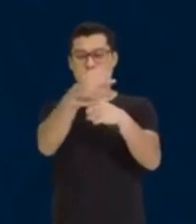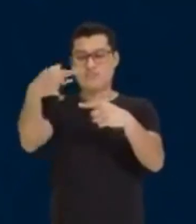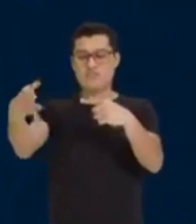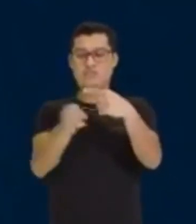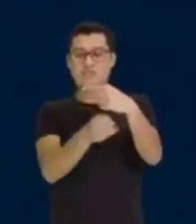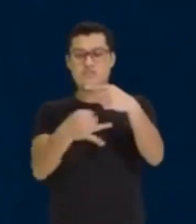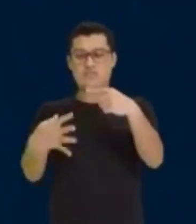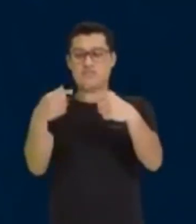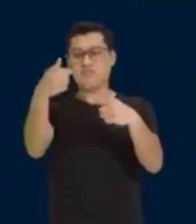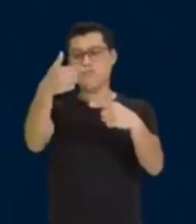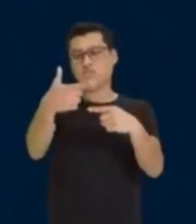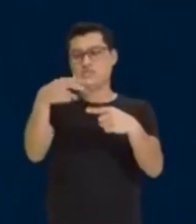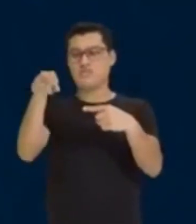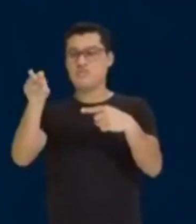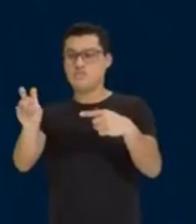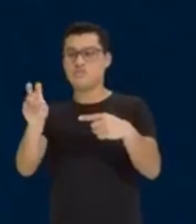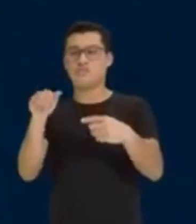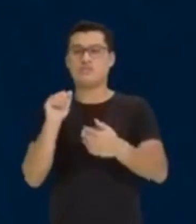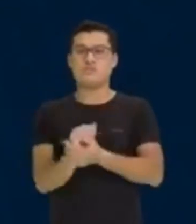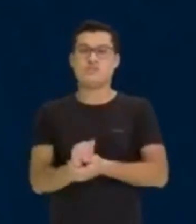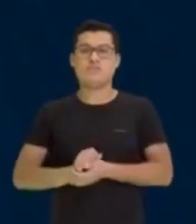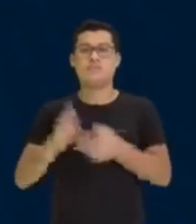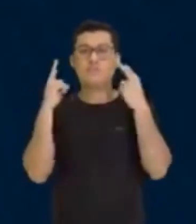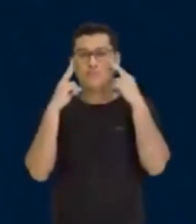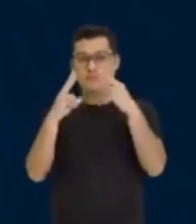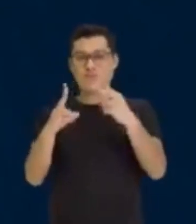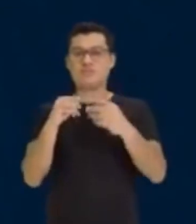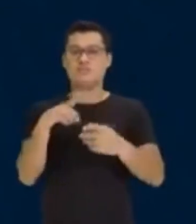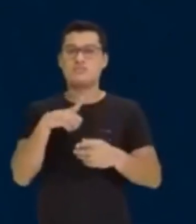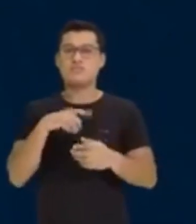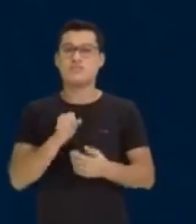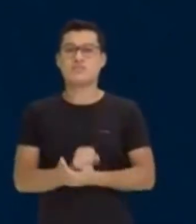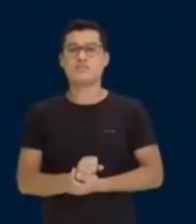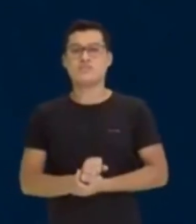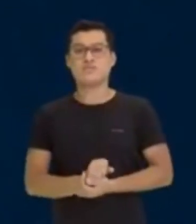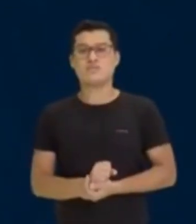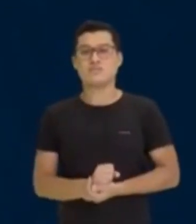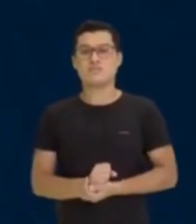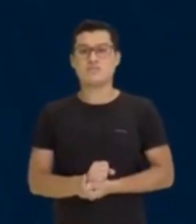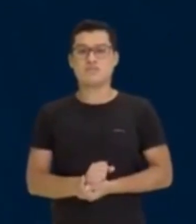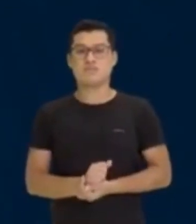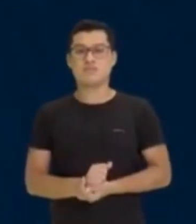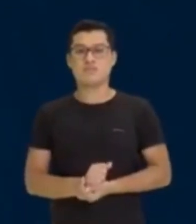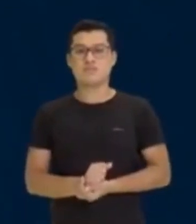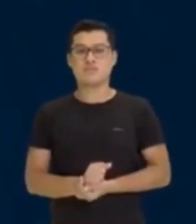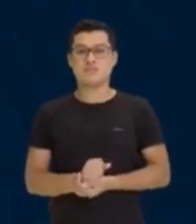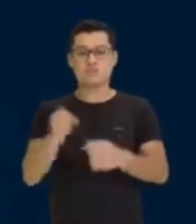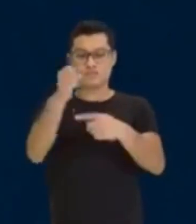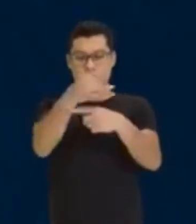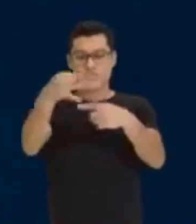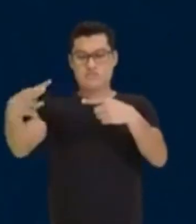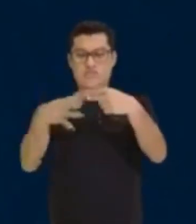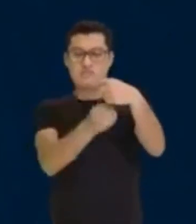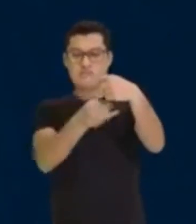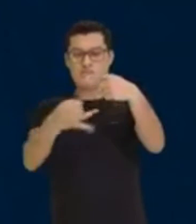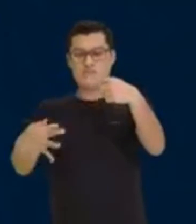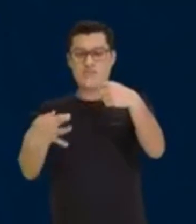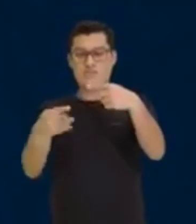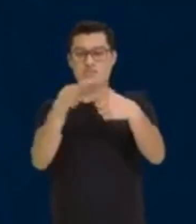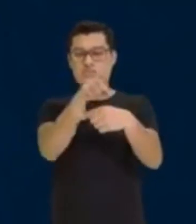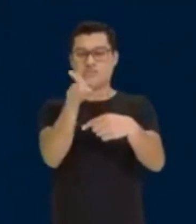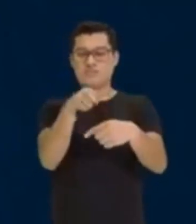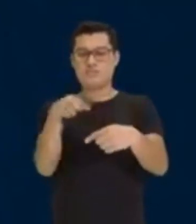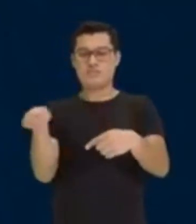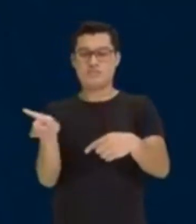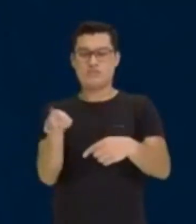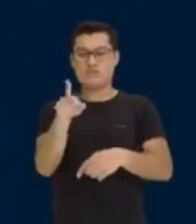o 2 e o 5. Você sabe que uma fração, você tem aqui, ó. O valor aqui, Numerador, denominador, ou uma razão lá em cima e embaixo.